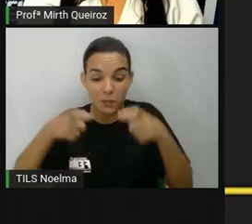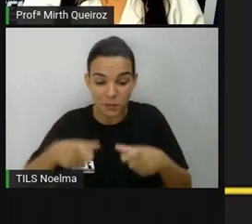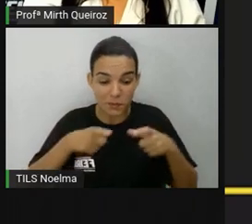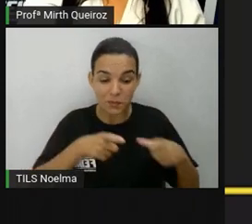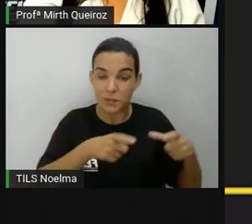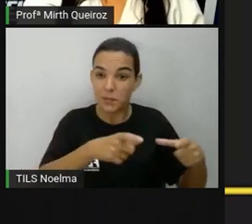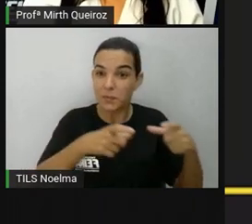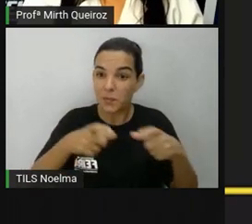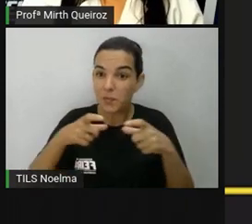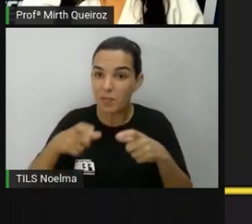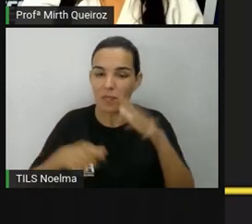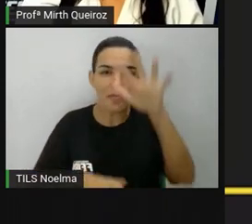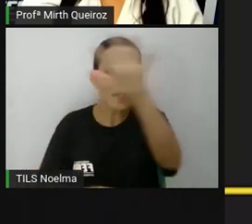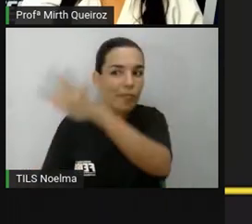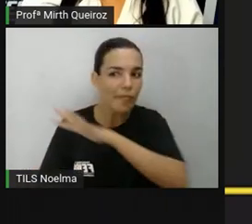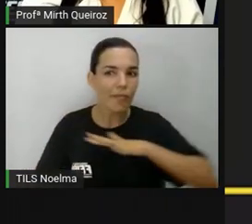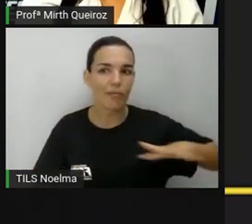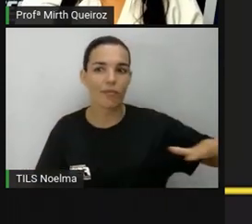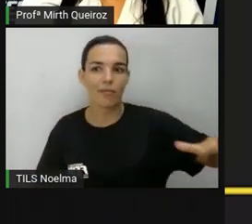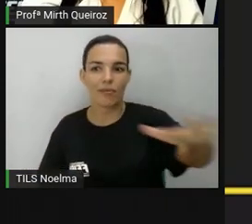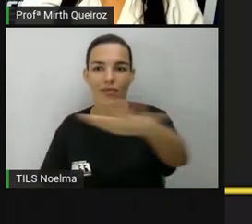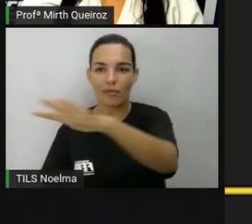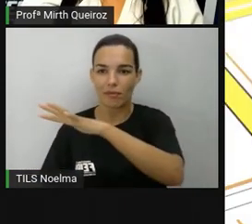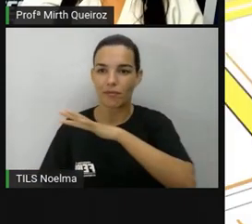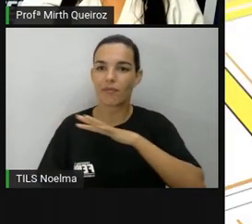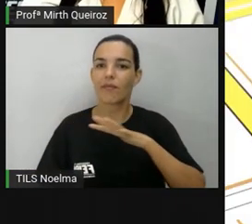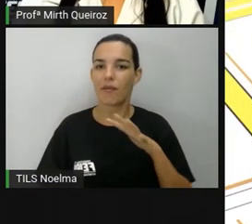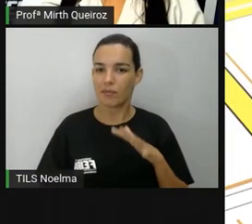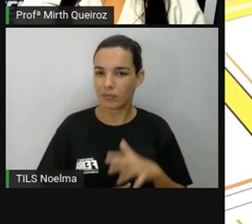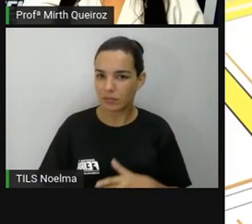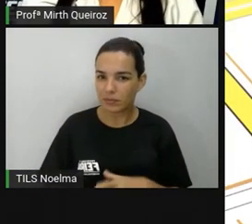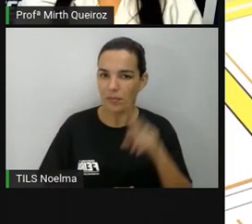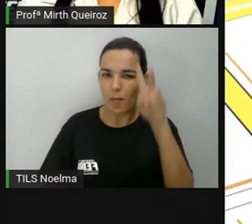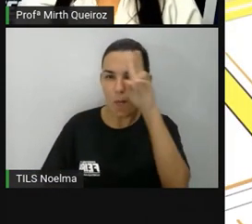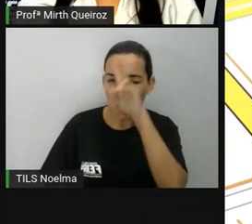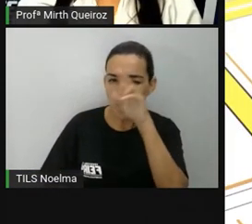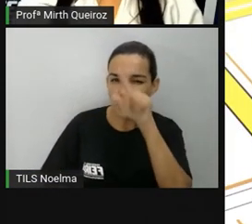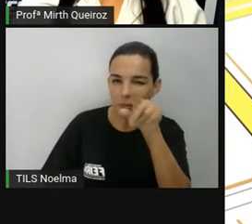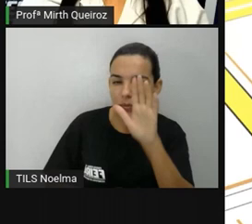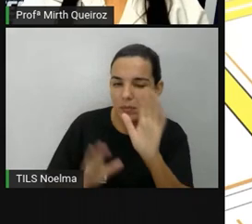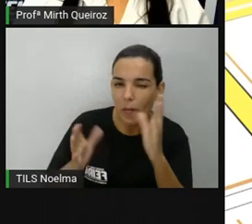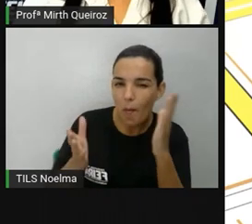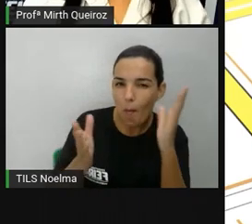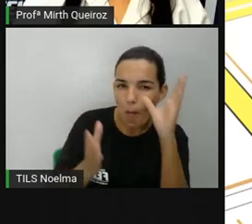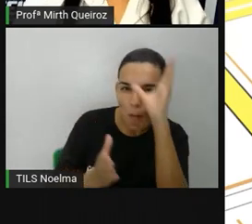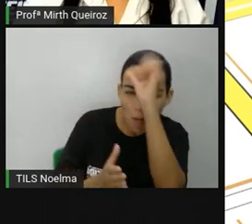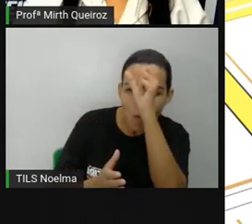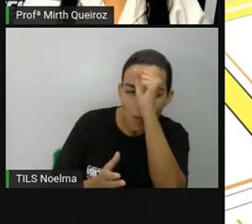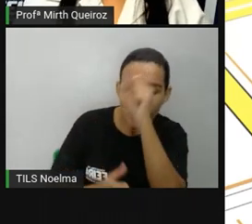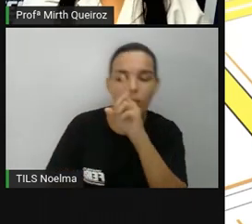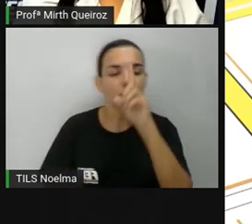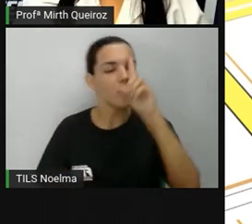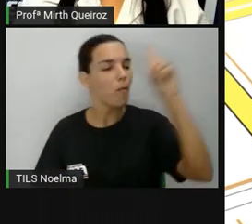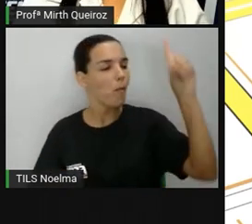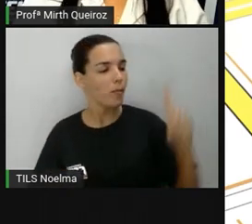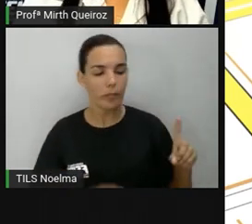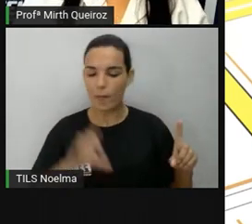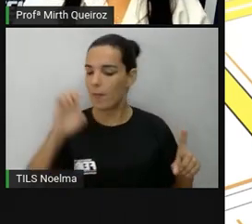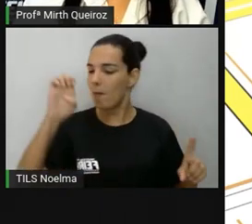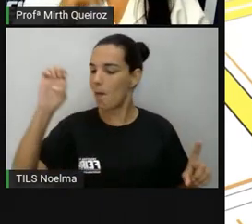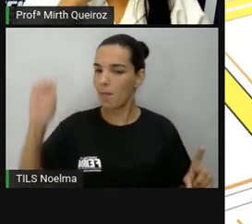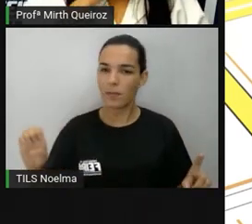localização espacial. Vocês já aprenderam o que é direita e esquerda?